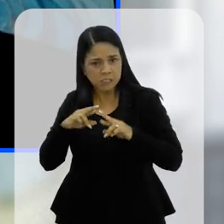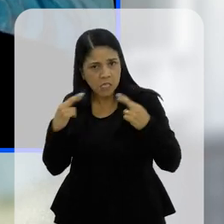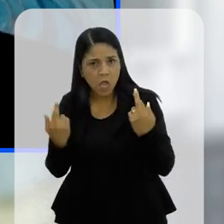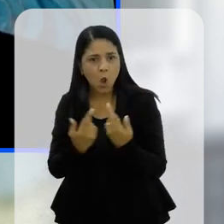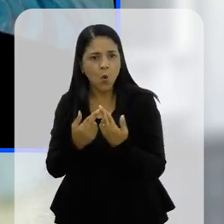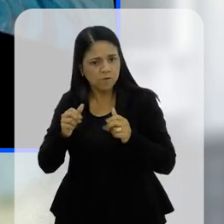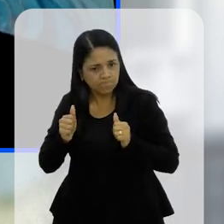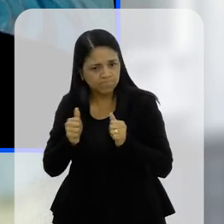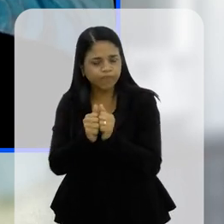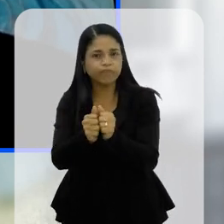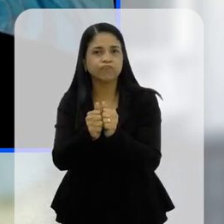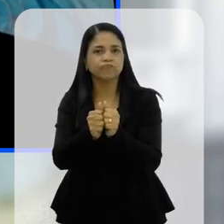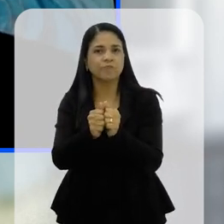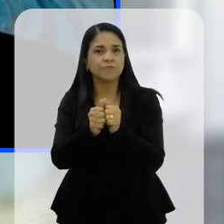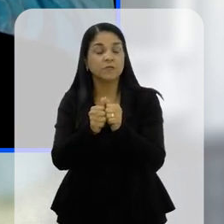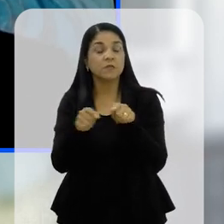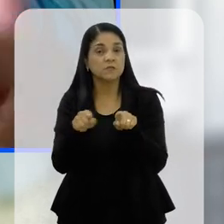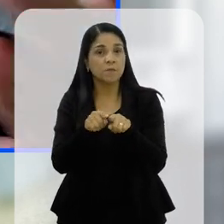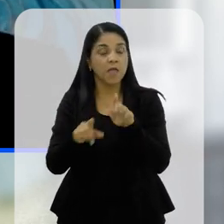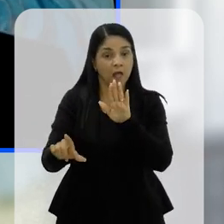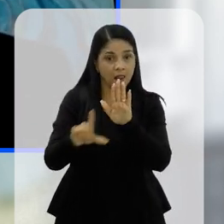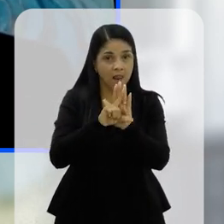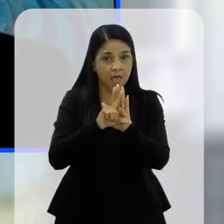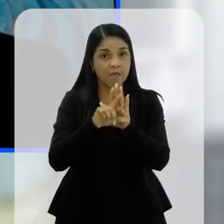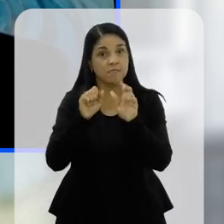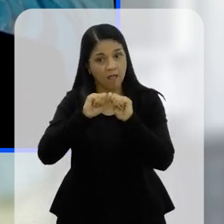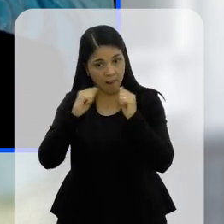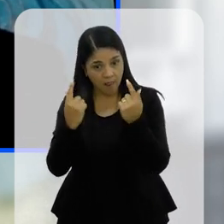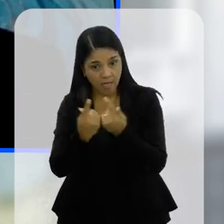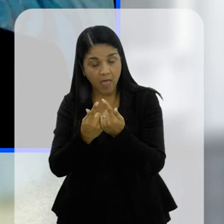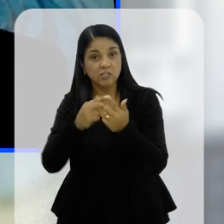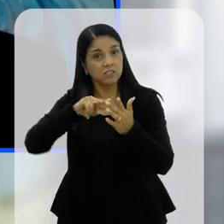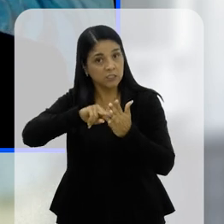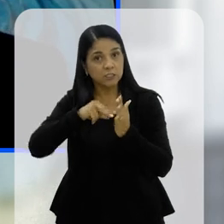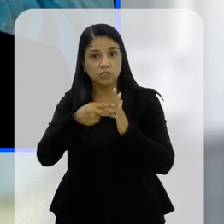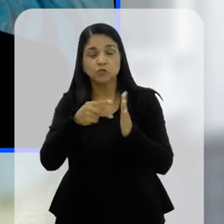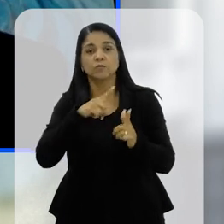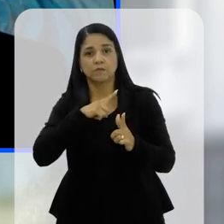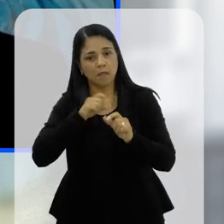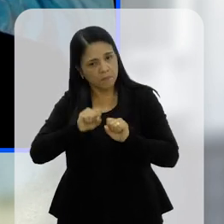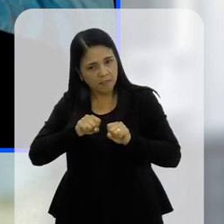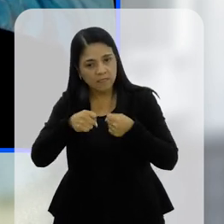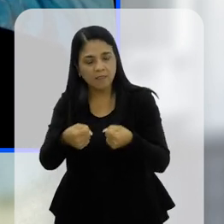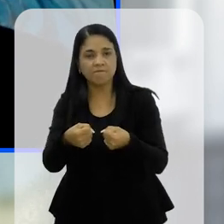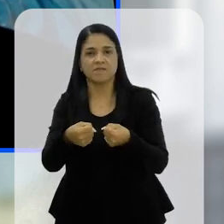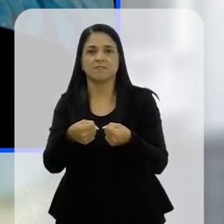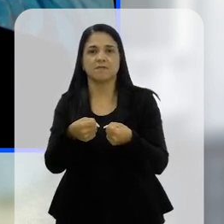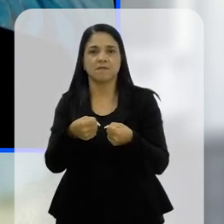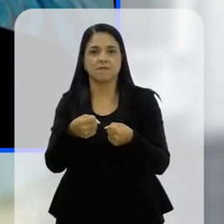e com a divulgação temos lei, inclusive, da LERJ nesse sentido,